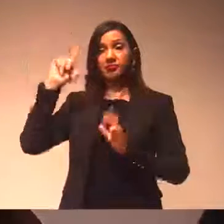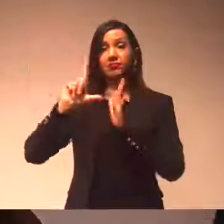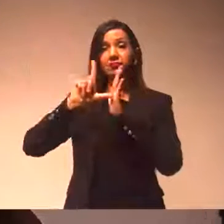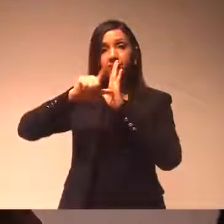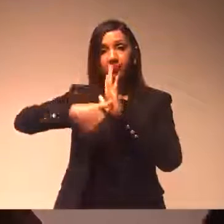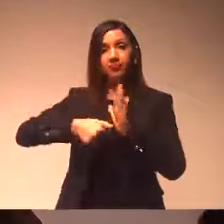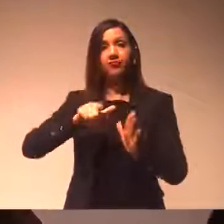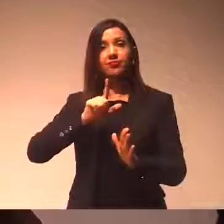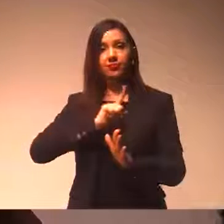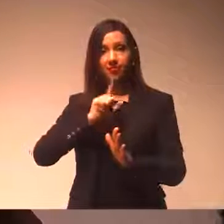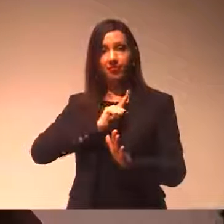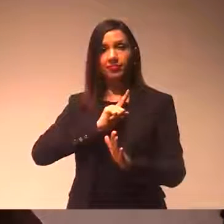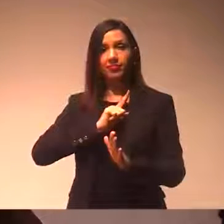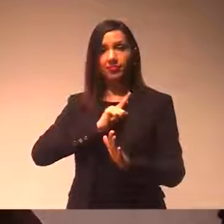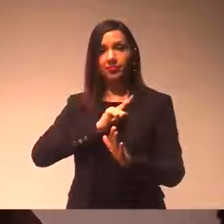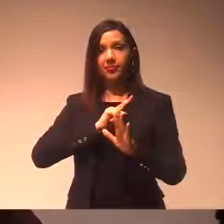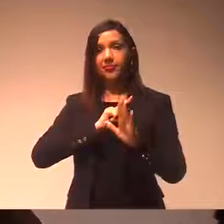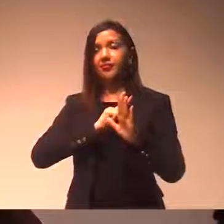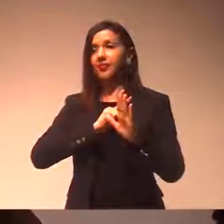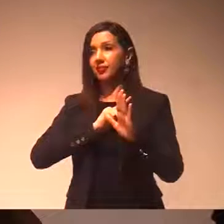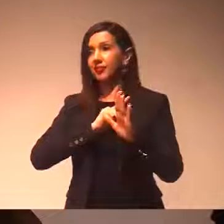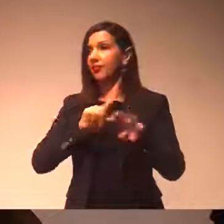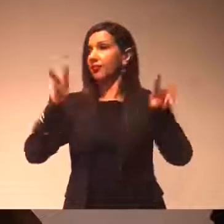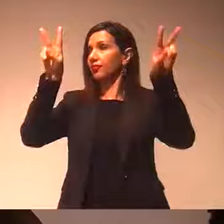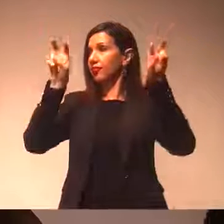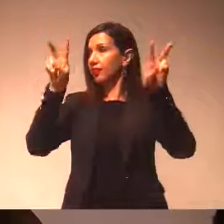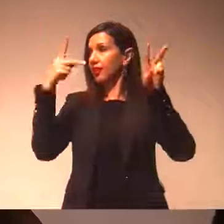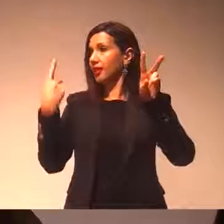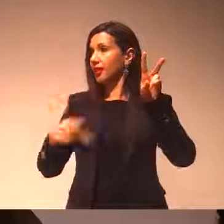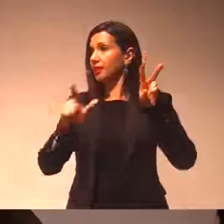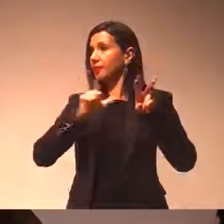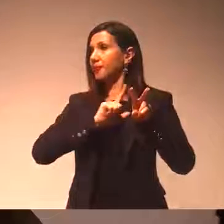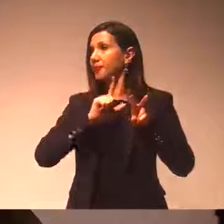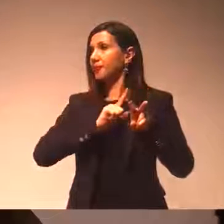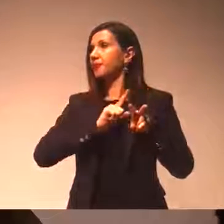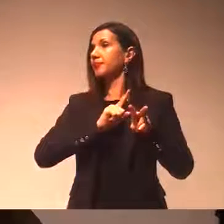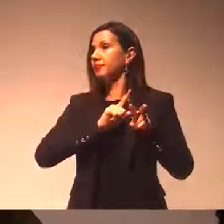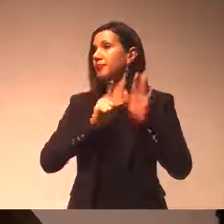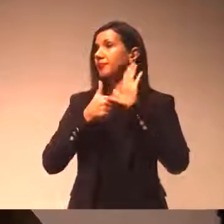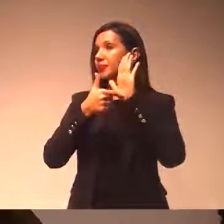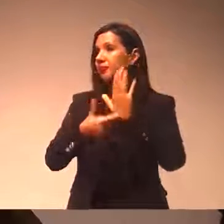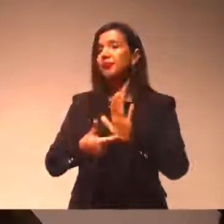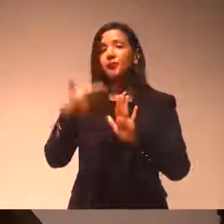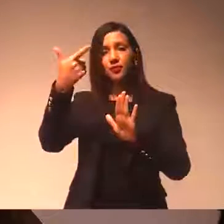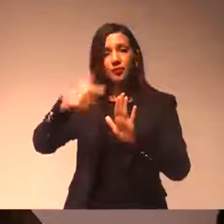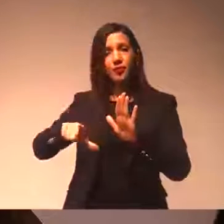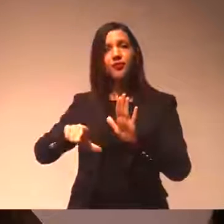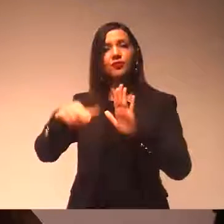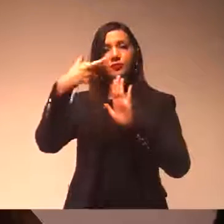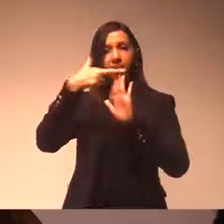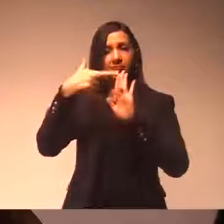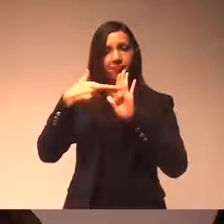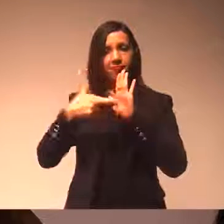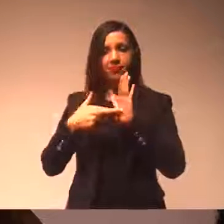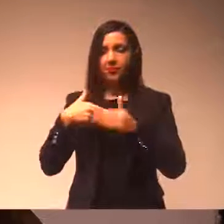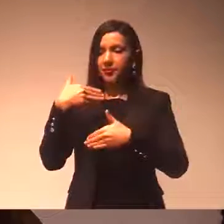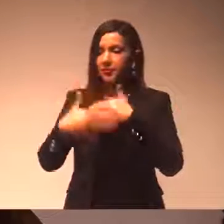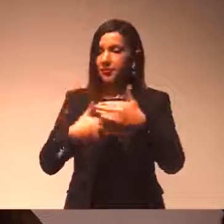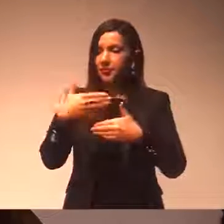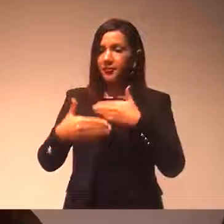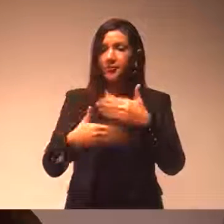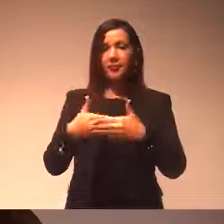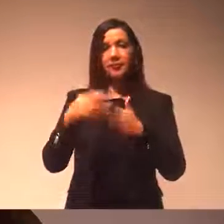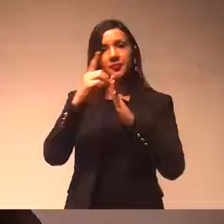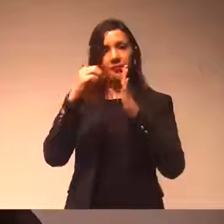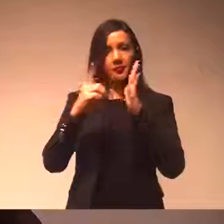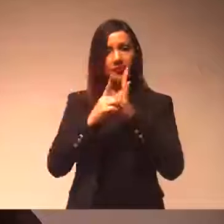eventual aprovação da Câmara de qualquer questão dessa natureza, fazer a regulamentação do processo para o decreto.